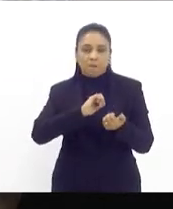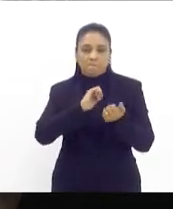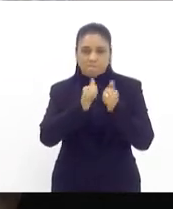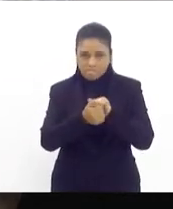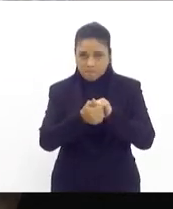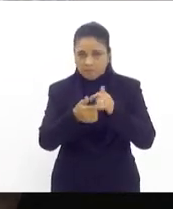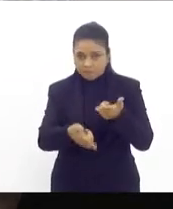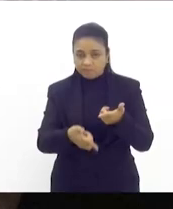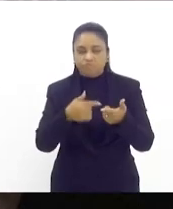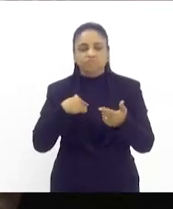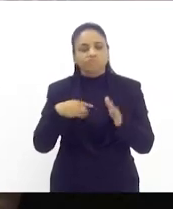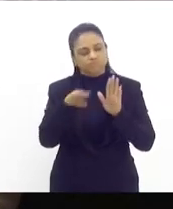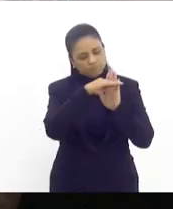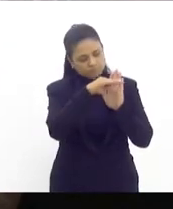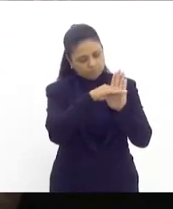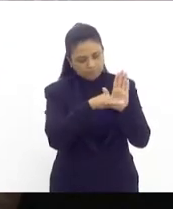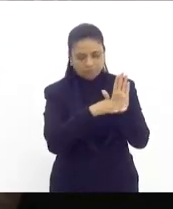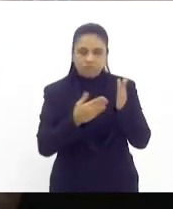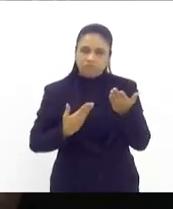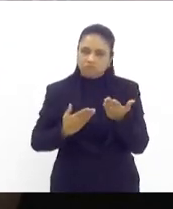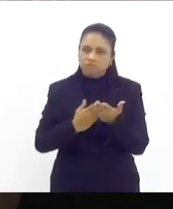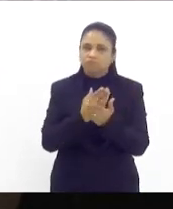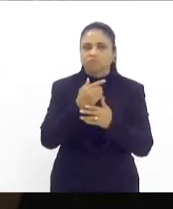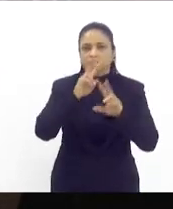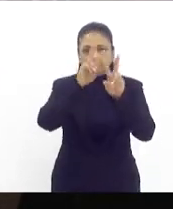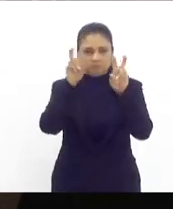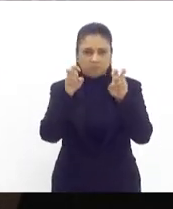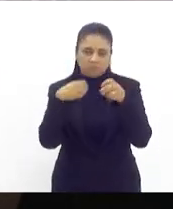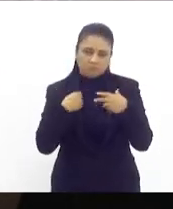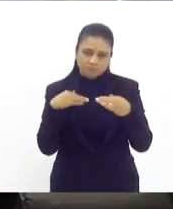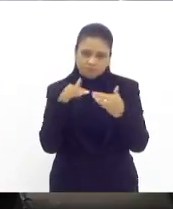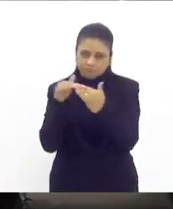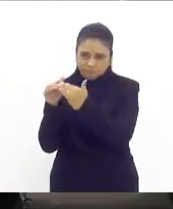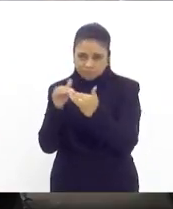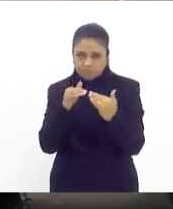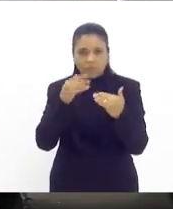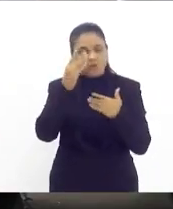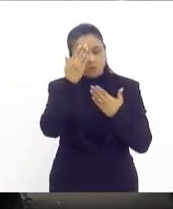pauta e a gente possa superar essa matéria aqui, eventualmente até num consenso. Obrigado, presidente.